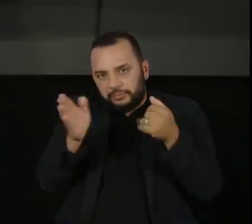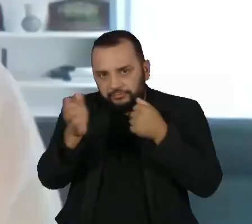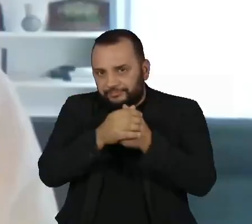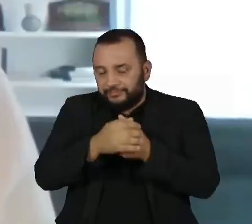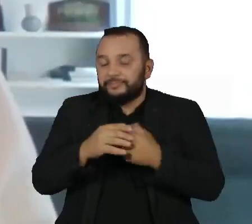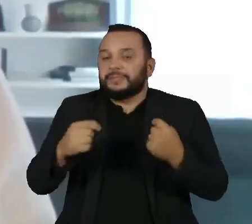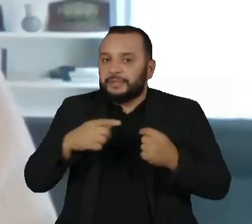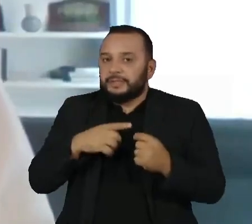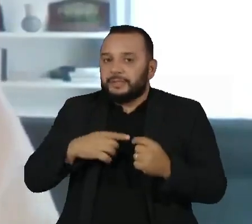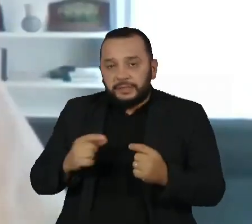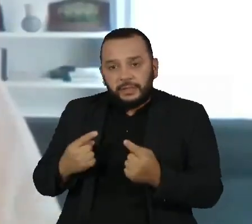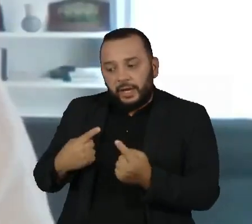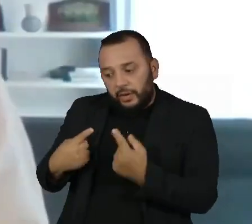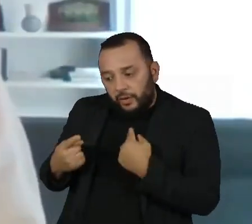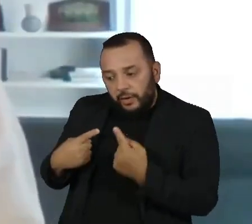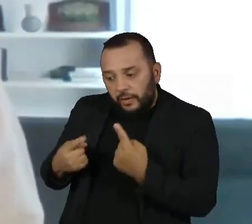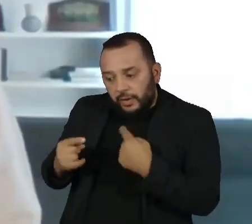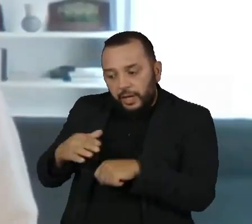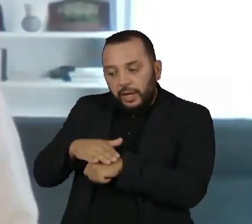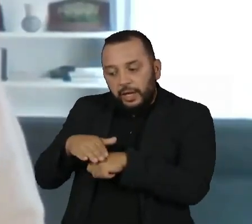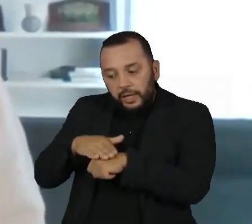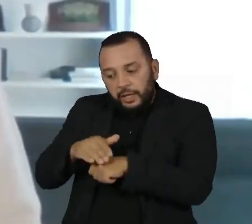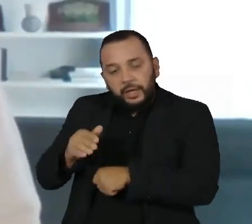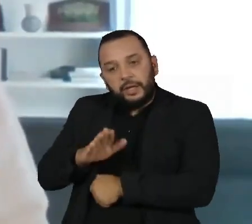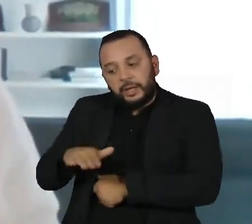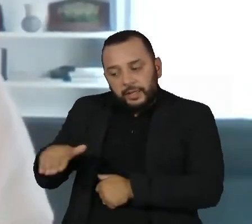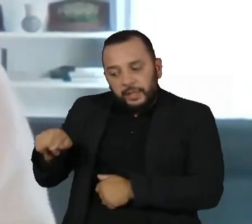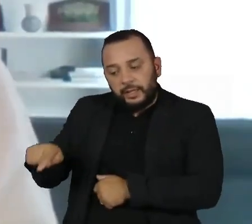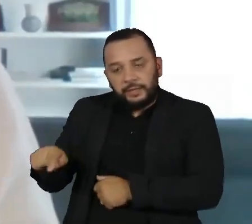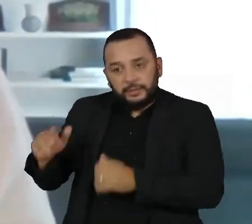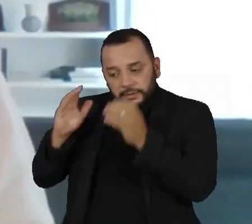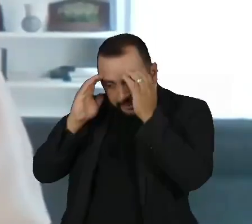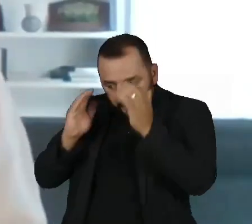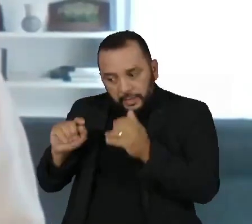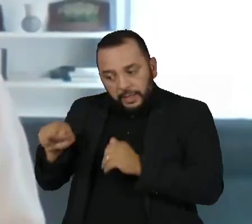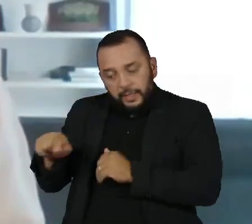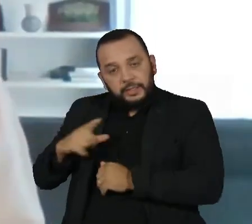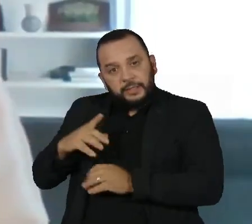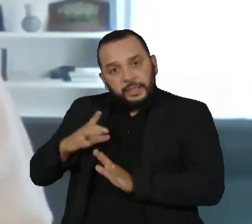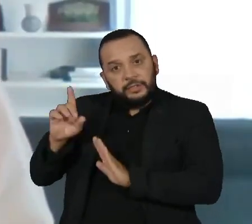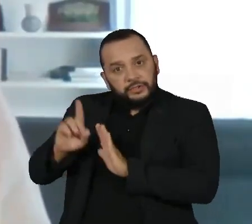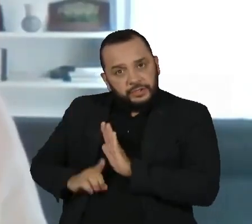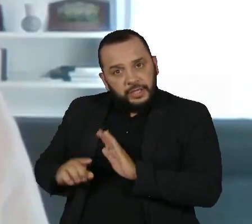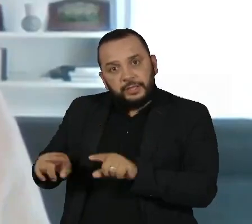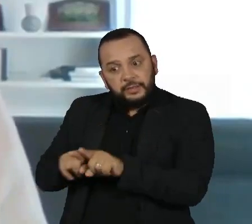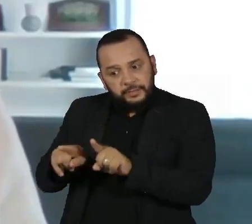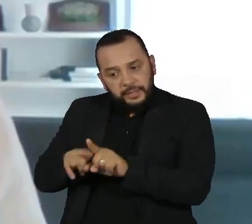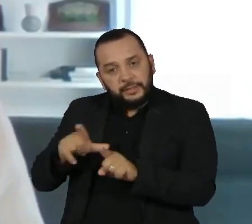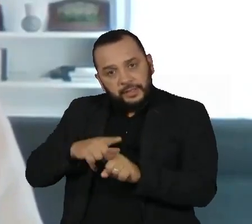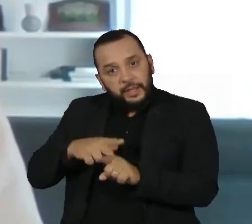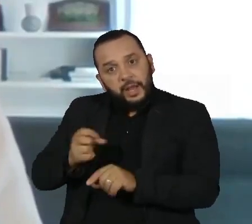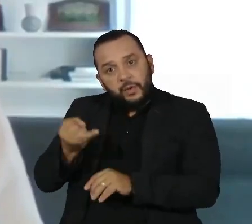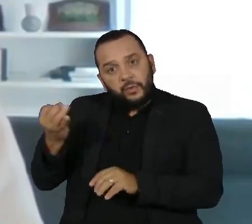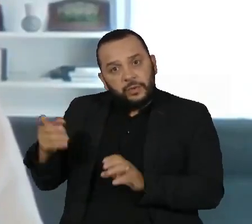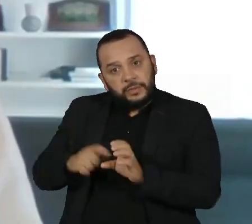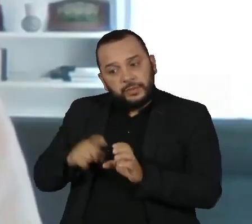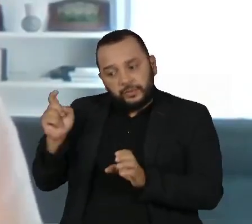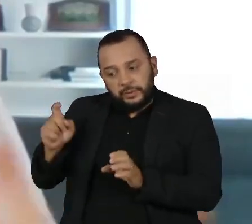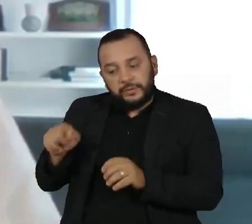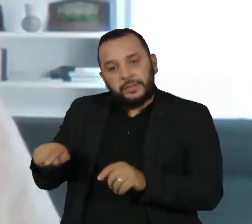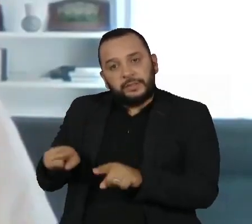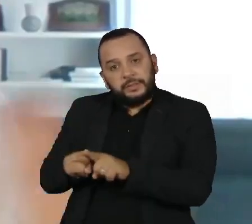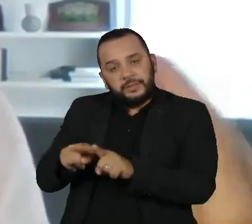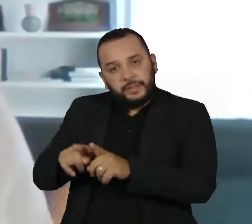respeitar a sua vontade, respeitá-las enquanto indivíduos que têm direitos e que têm autonomias e que têm a capacidade de